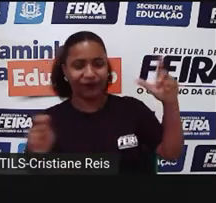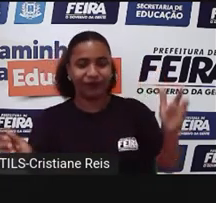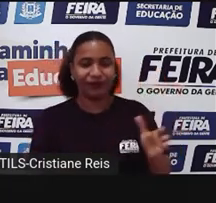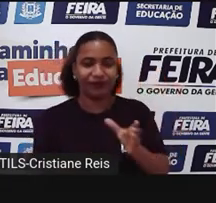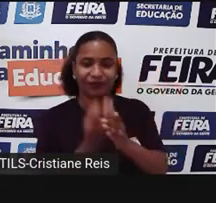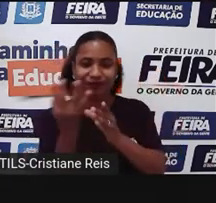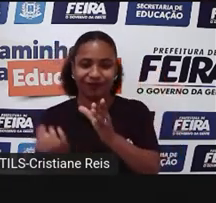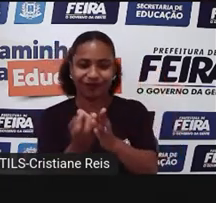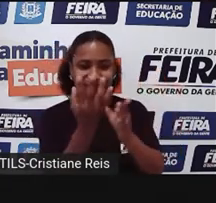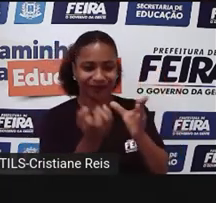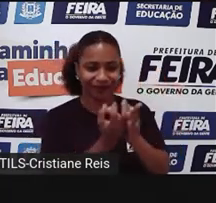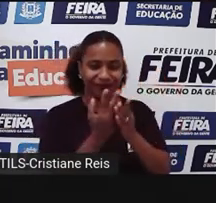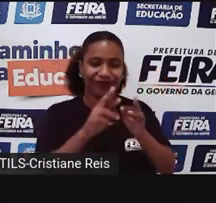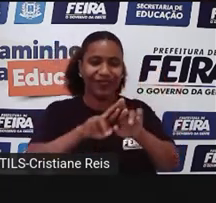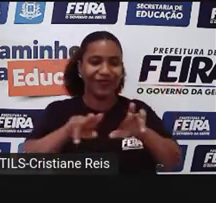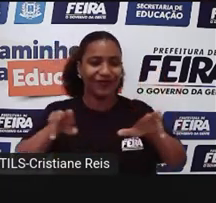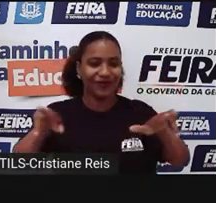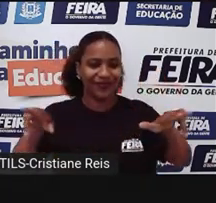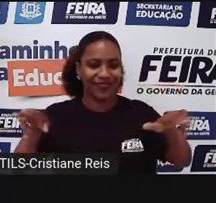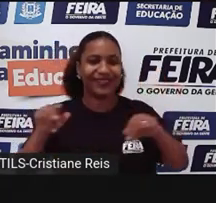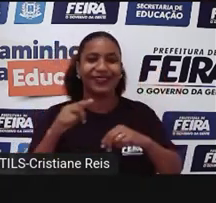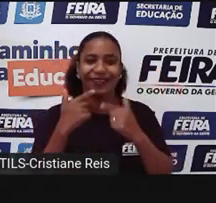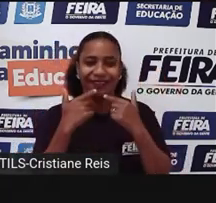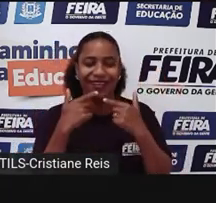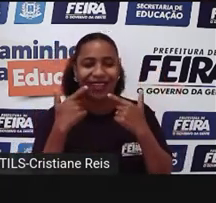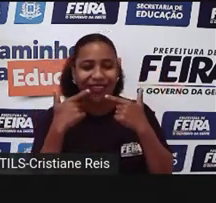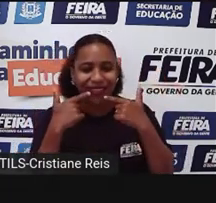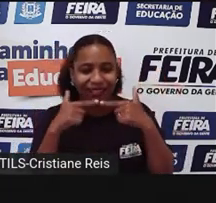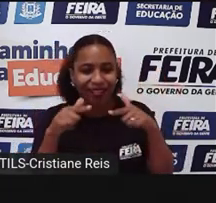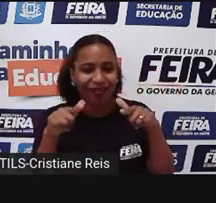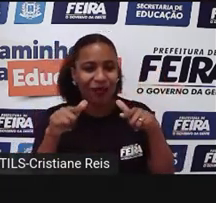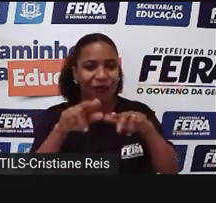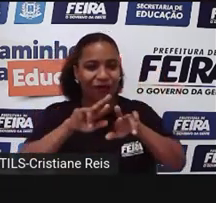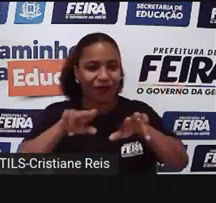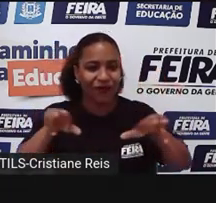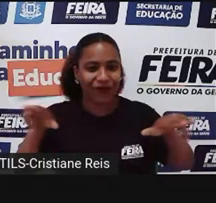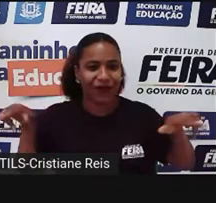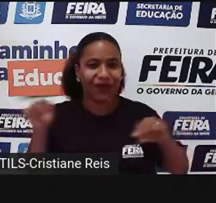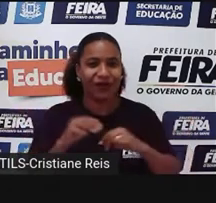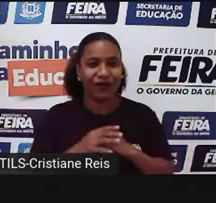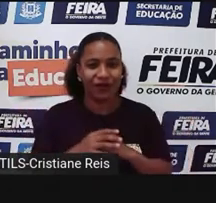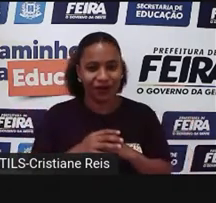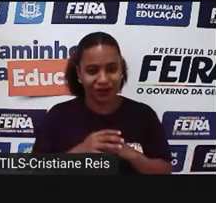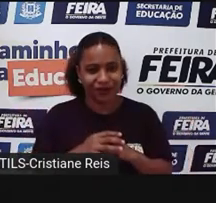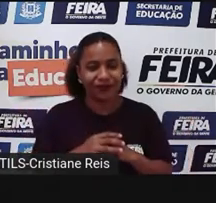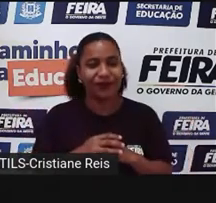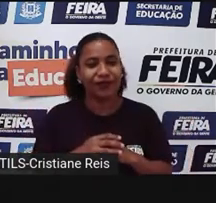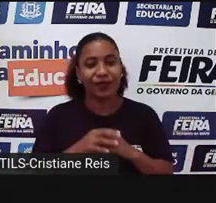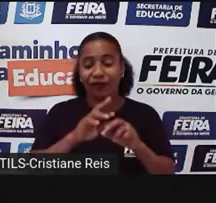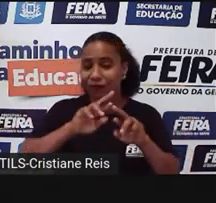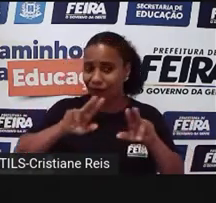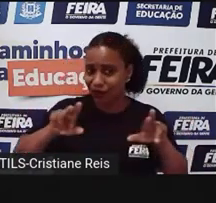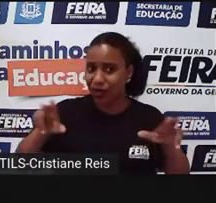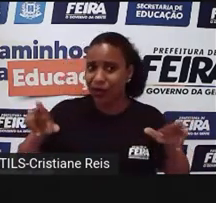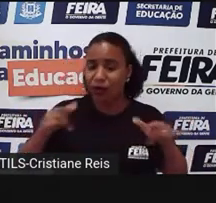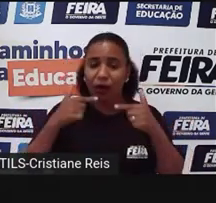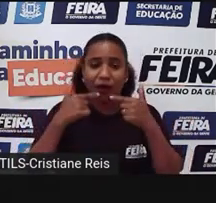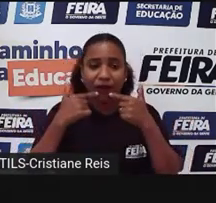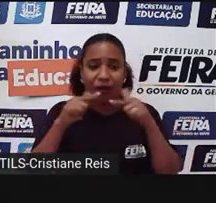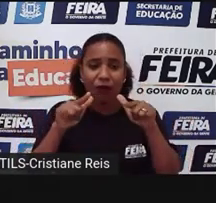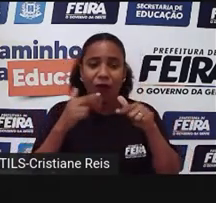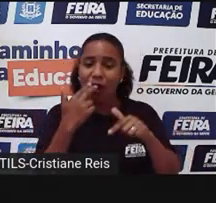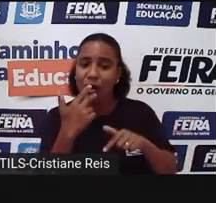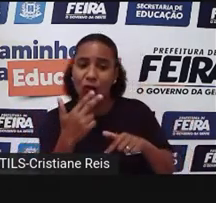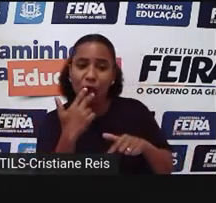né? Que é o quimundo, um mundo, o quicongo, o suáili, são línguas que são do grupo banto.